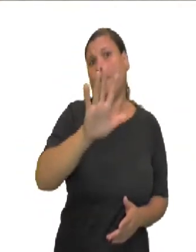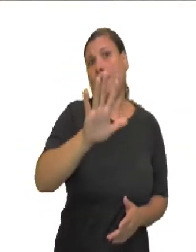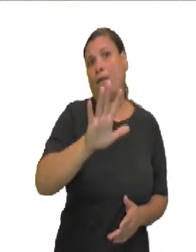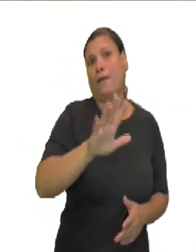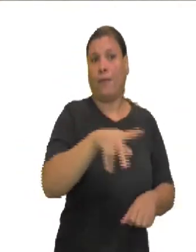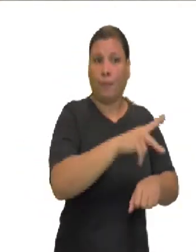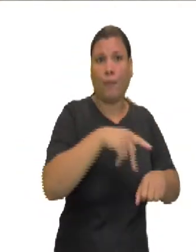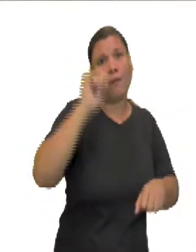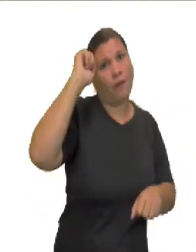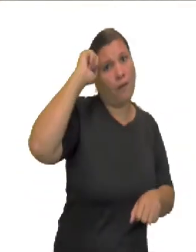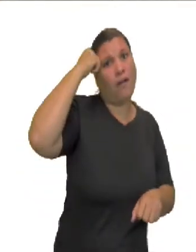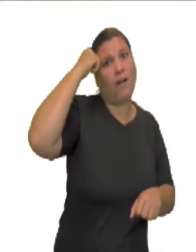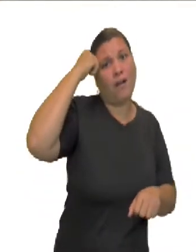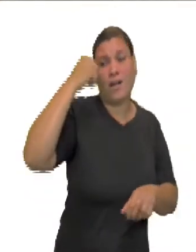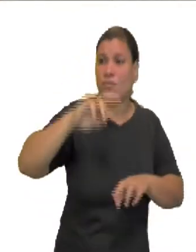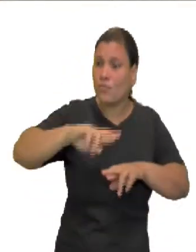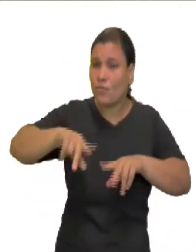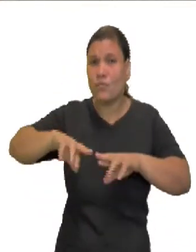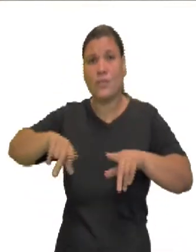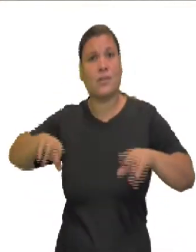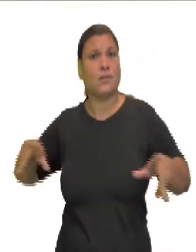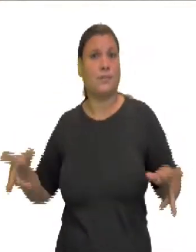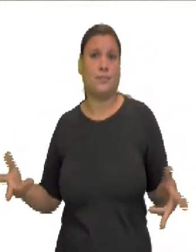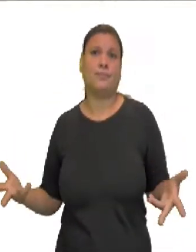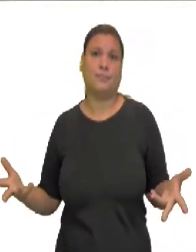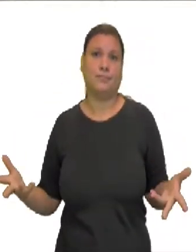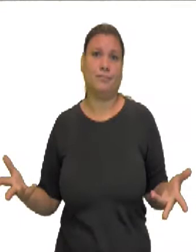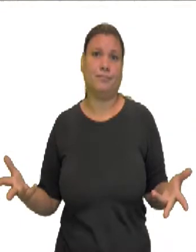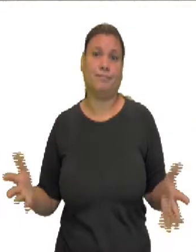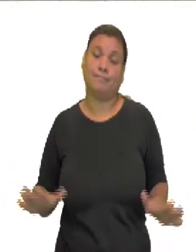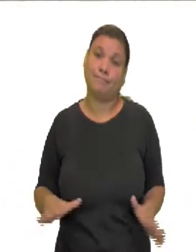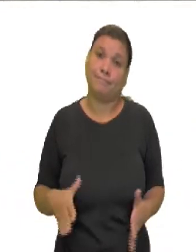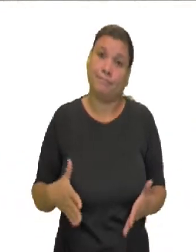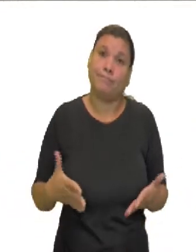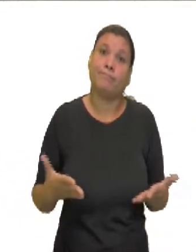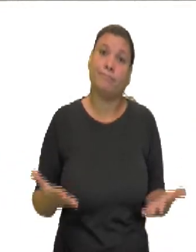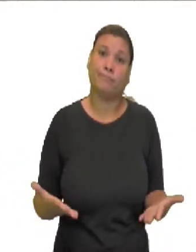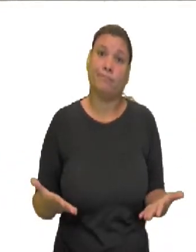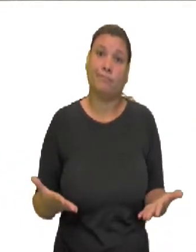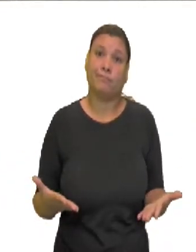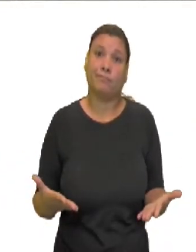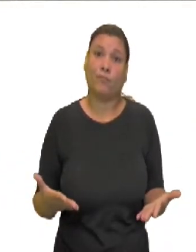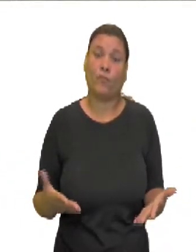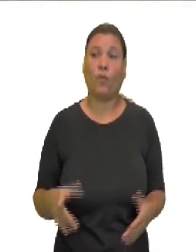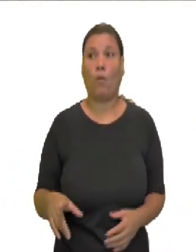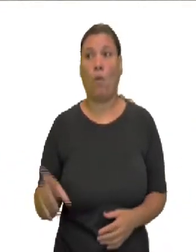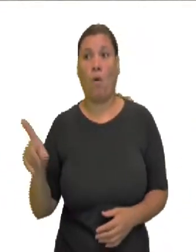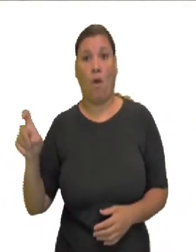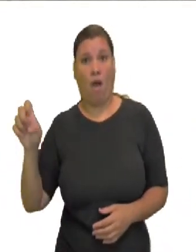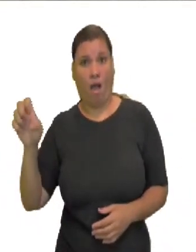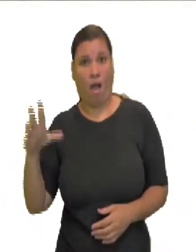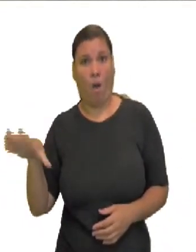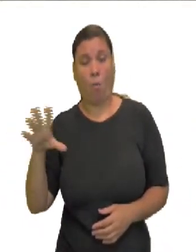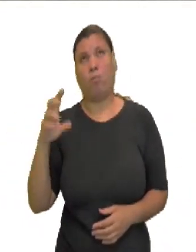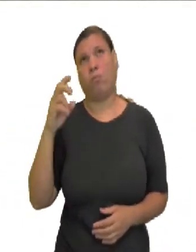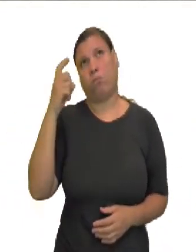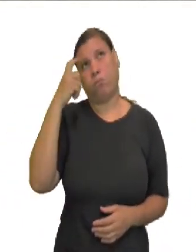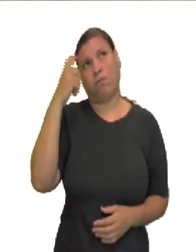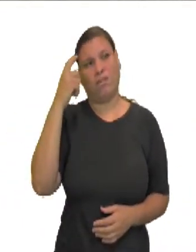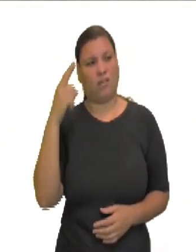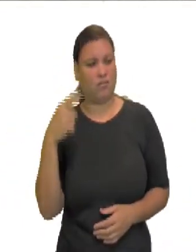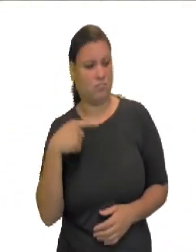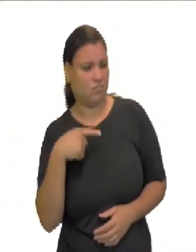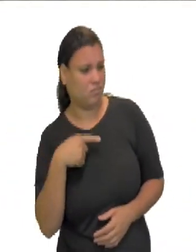Então com isso era considerado uma forma exótica de vivência desses